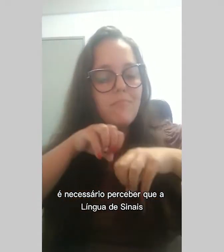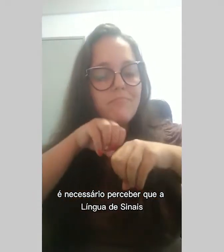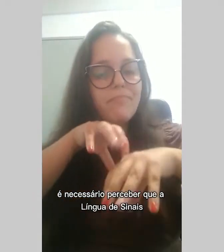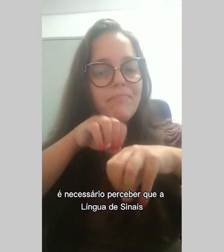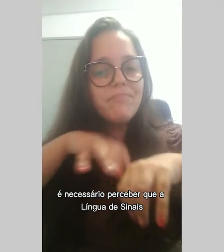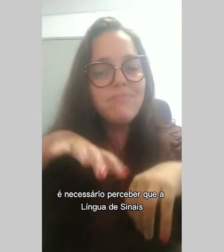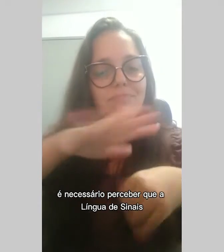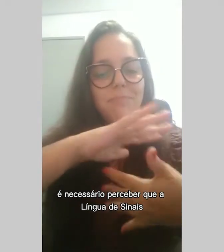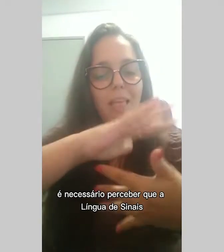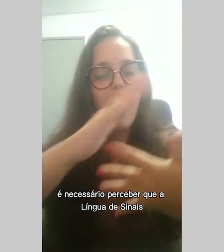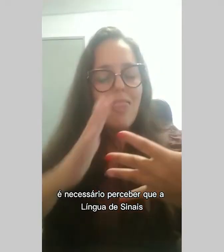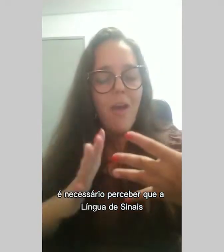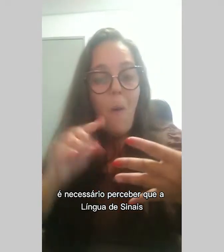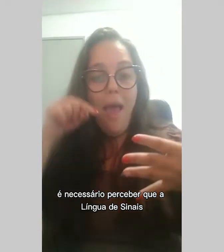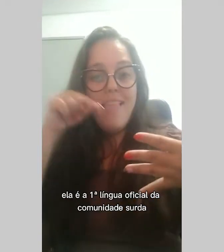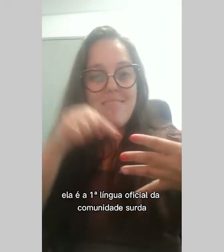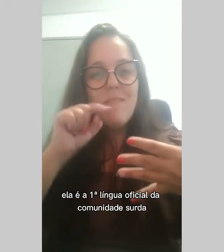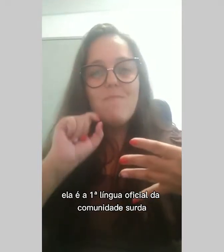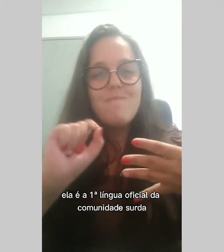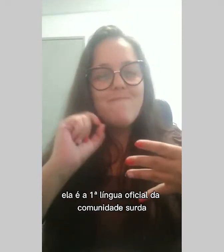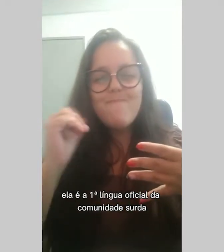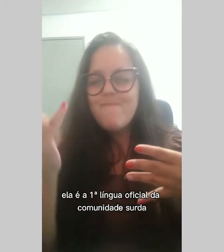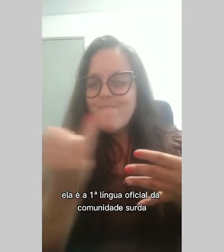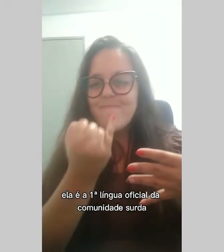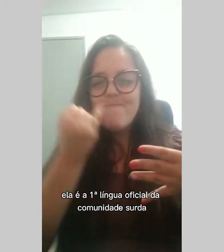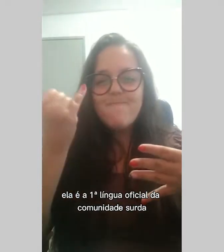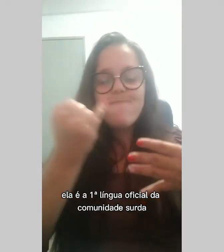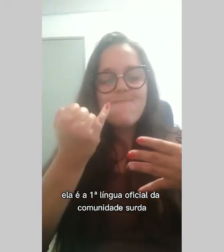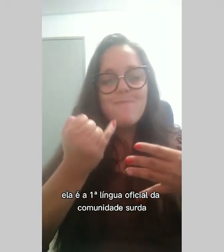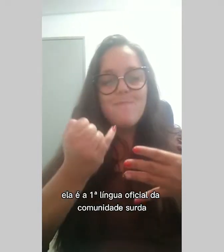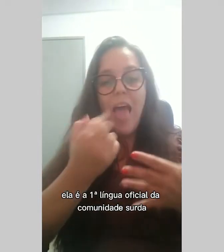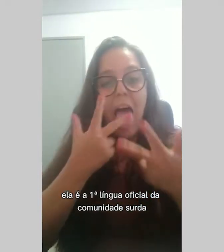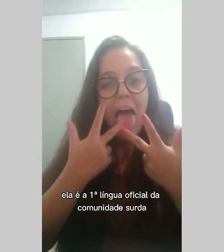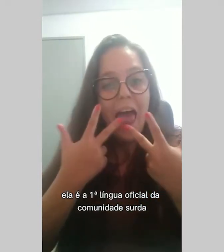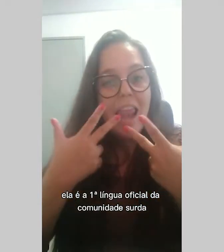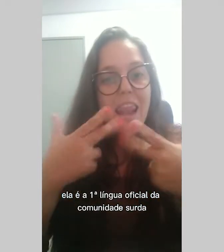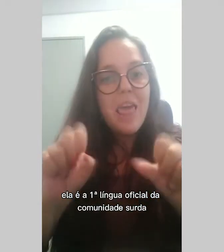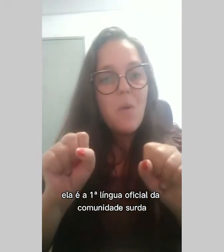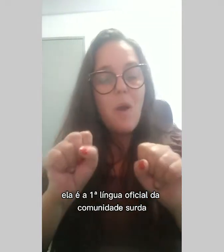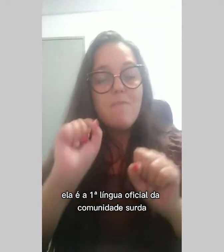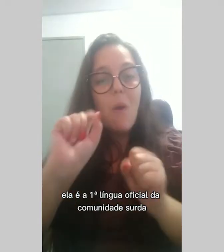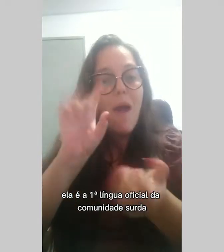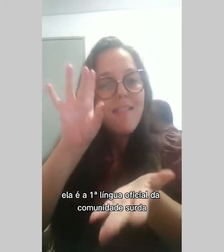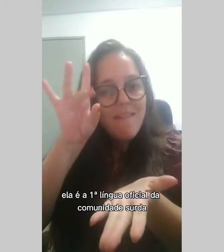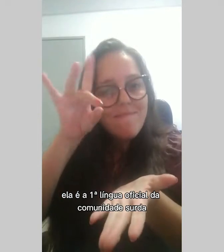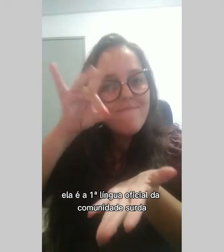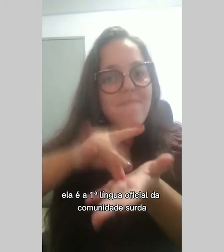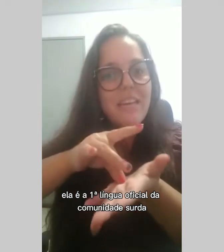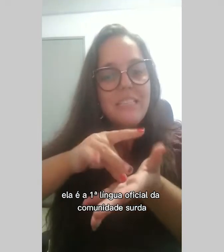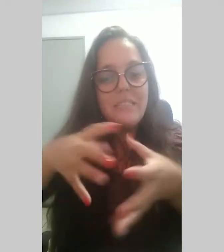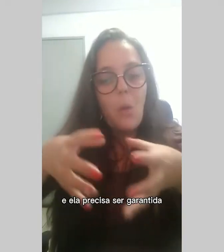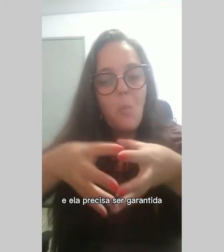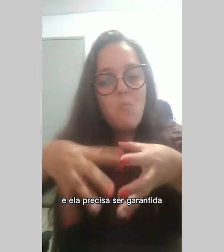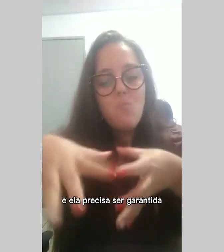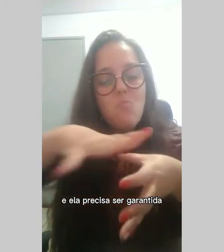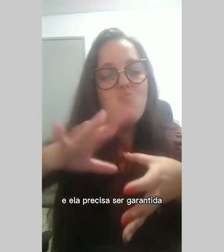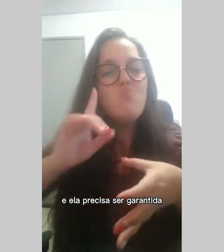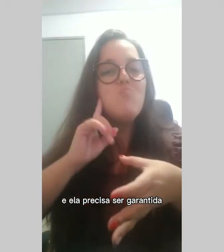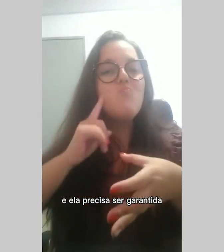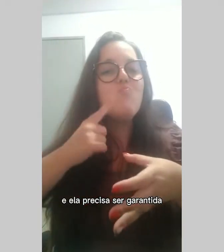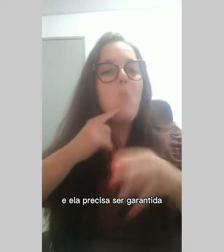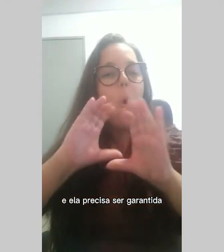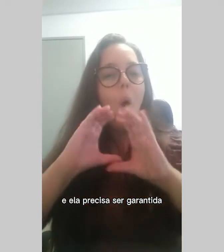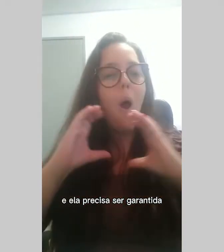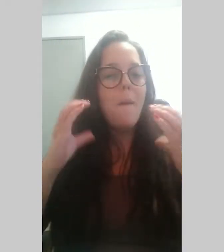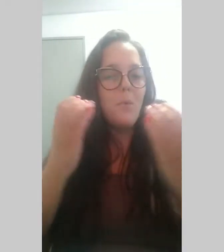perceber que a língua de sinais é a primeira língua oficial da comunidade surda. E ela precisa